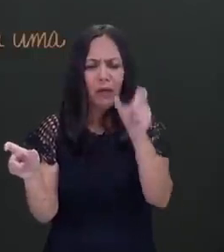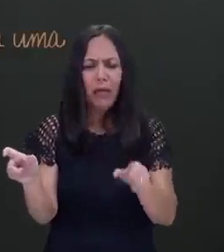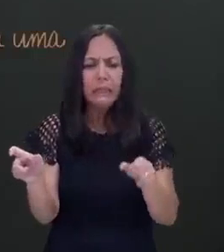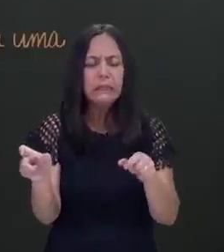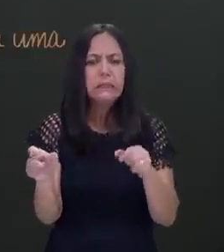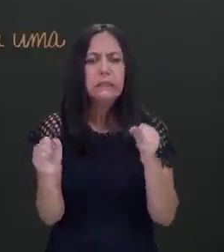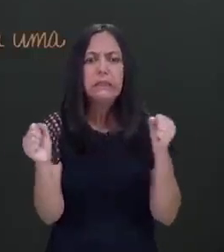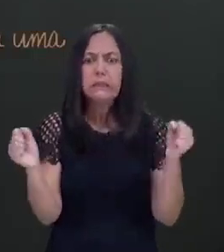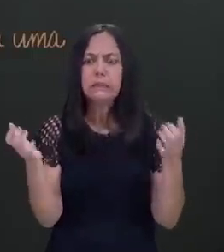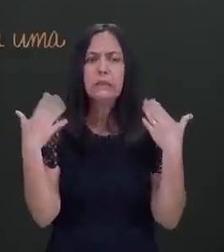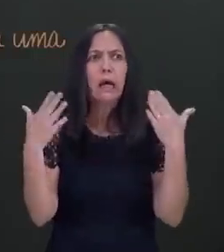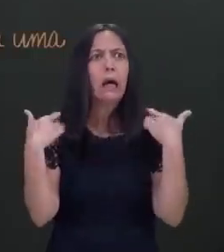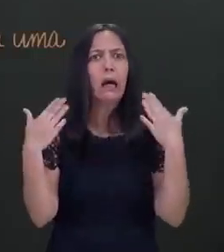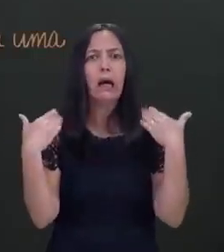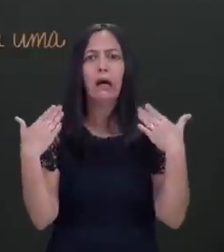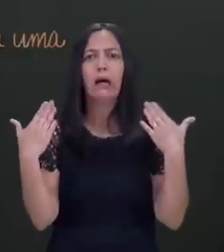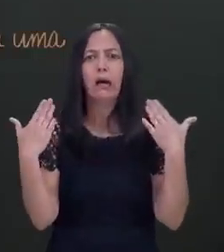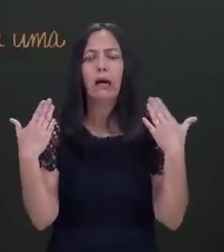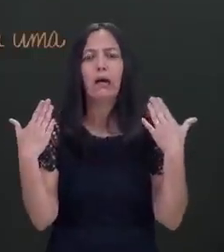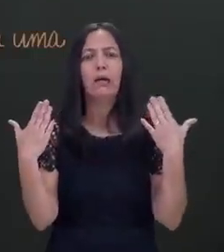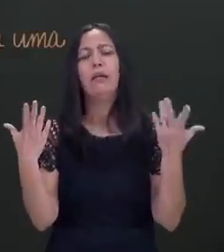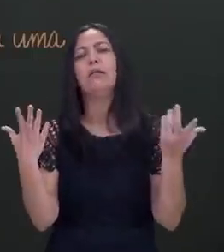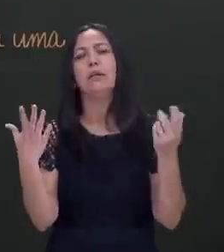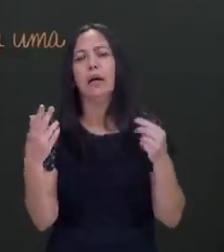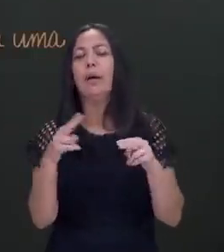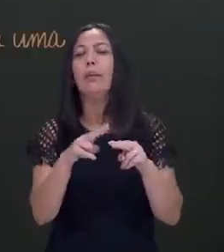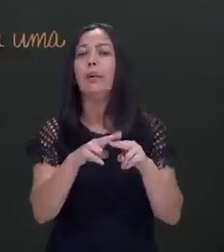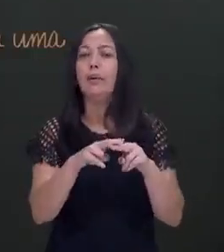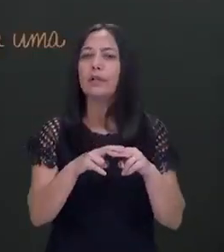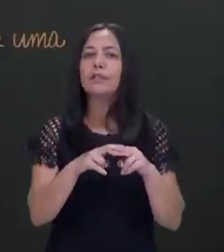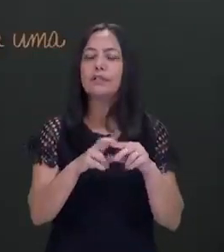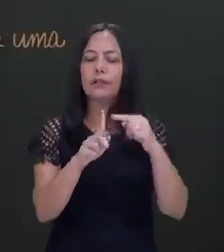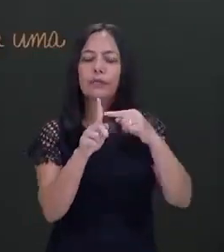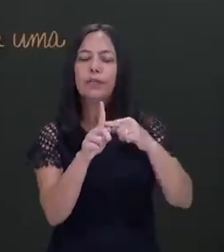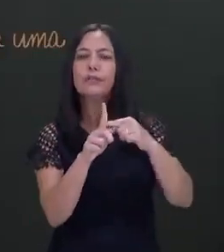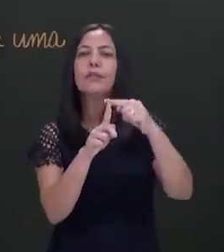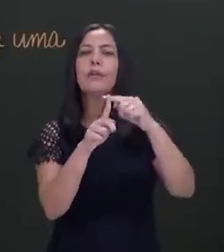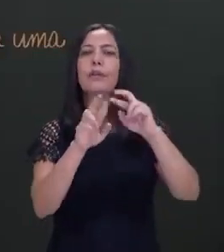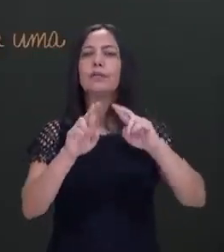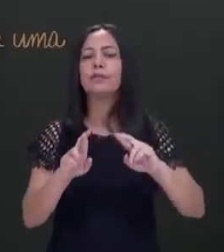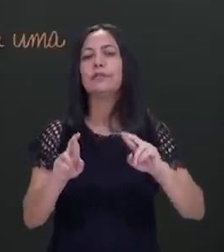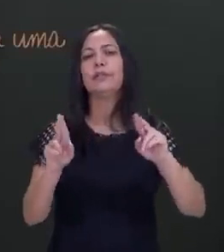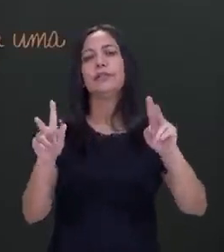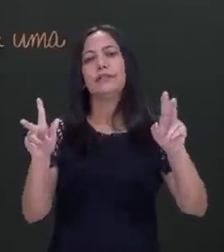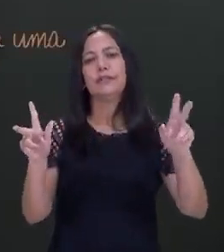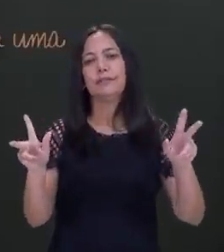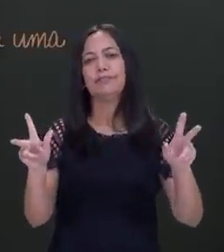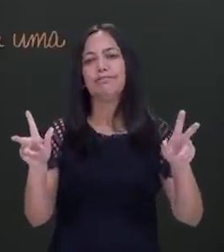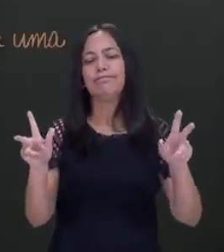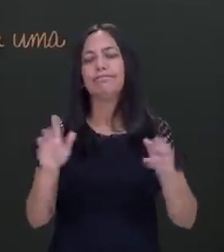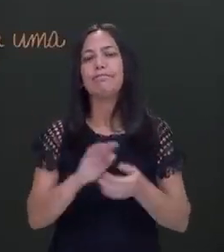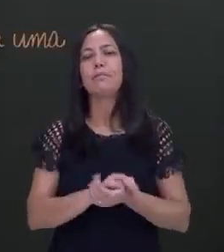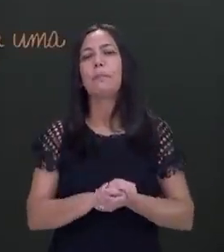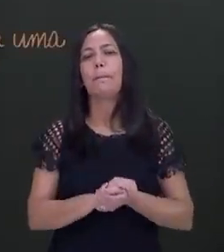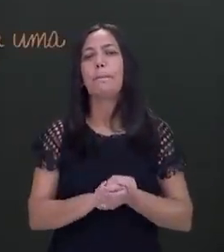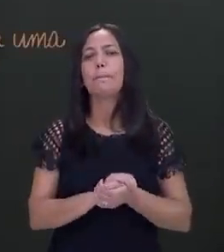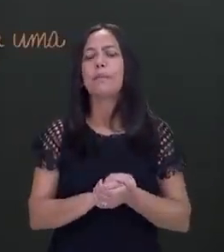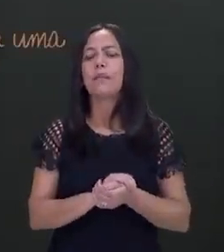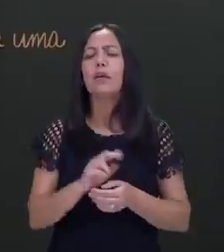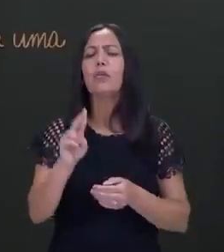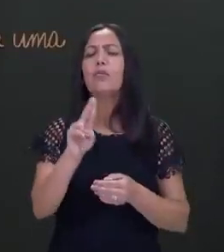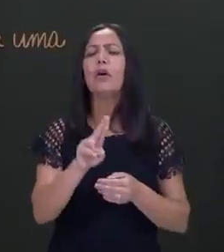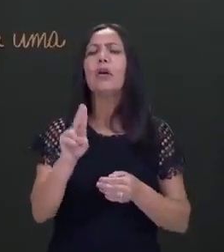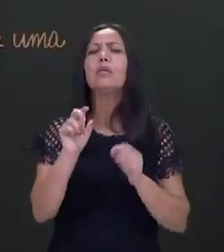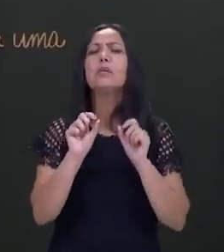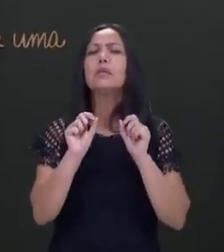Logo, frio, calor, assim, dessa forma que a gente usa do coloquial, acaba que não tem muito valor científico. O que